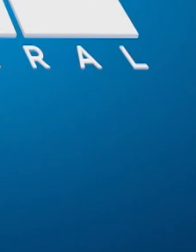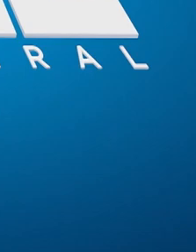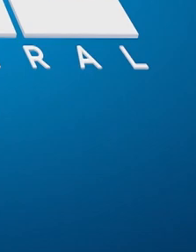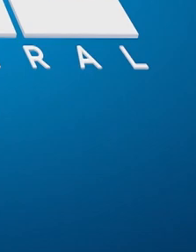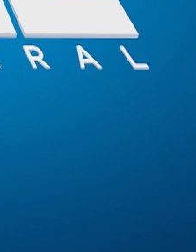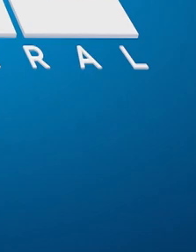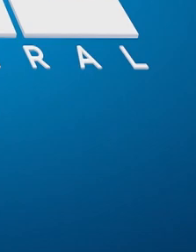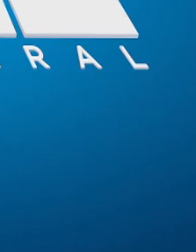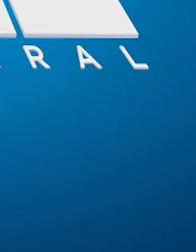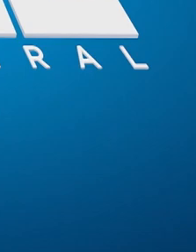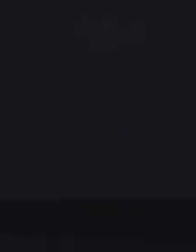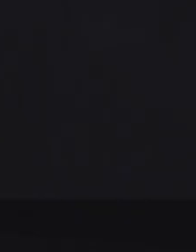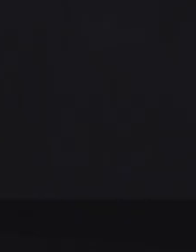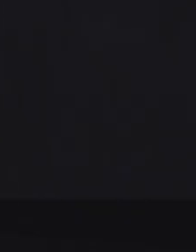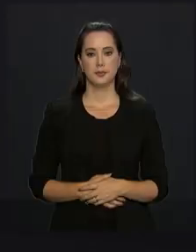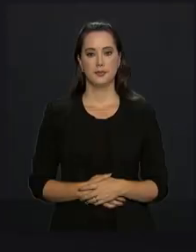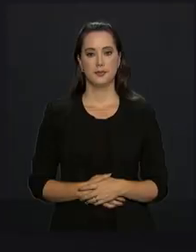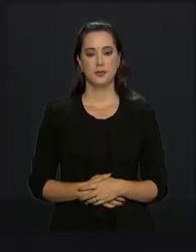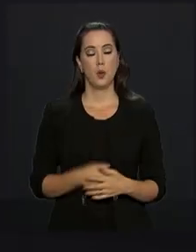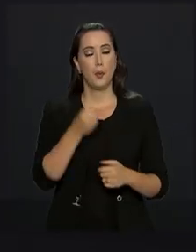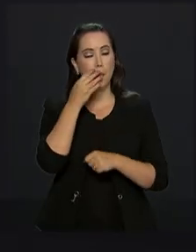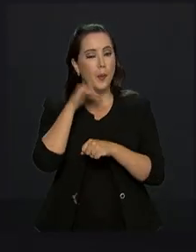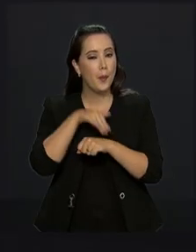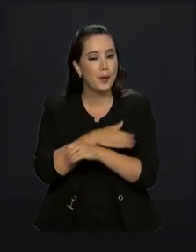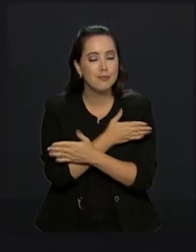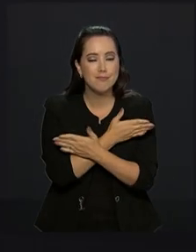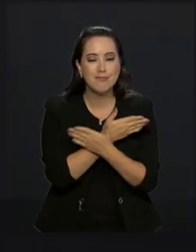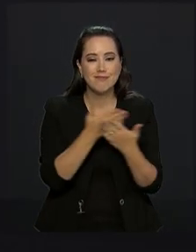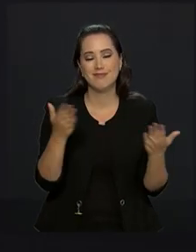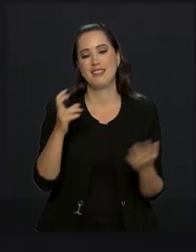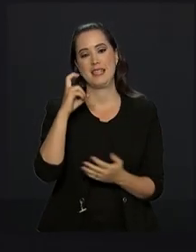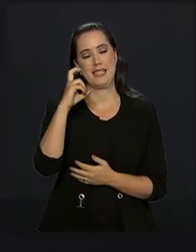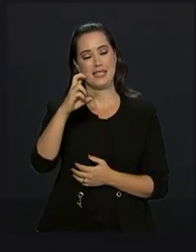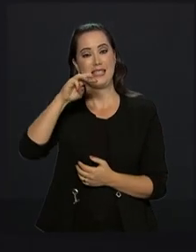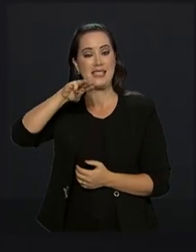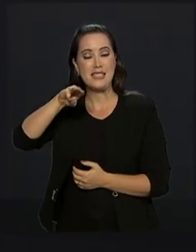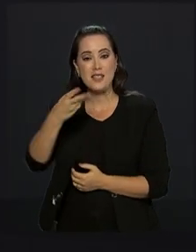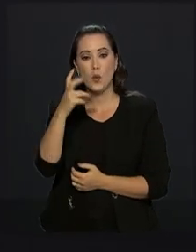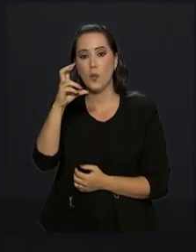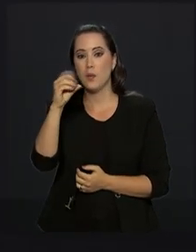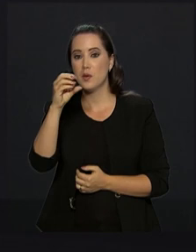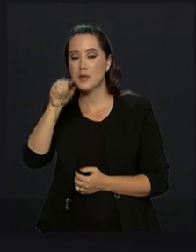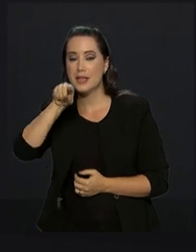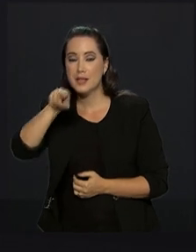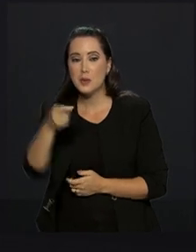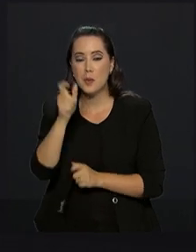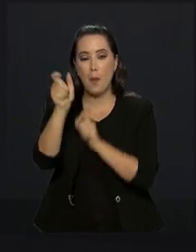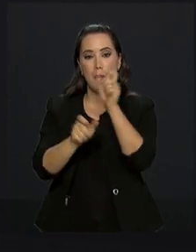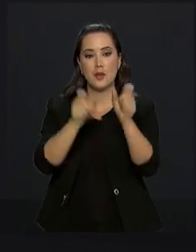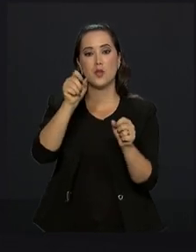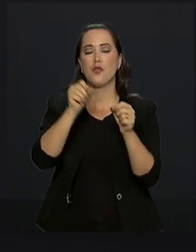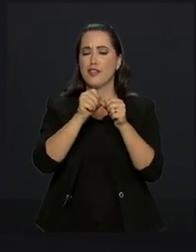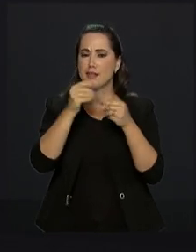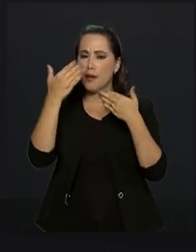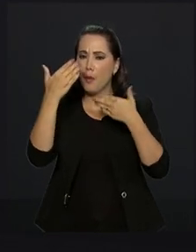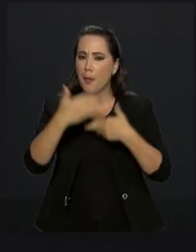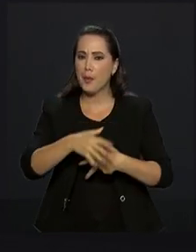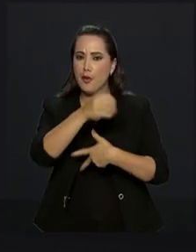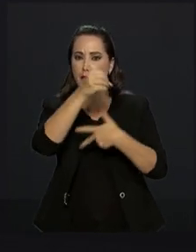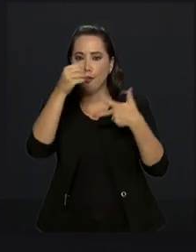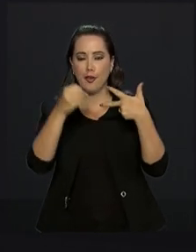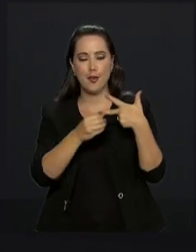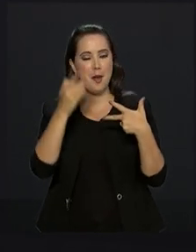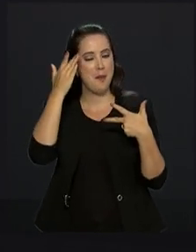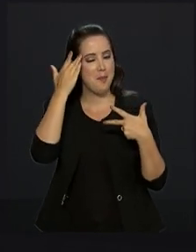Soares. Boa noite a todos os 5 milhões e 500 mil candidatos que farão a prova do